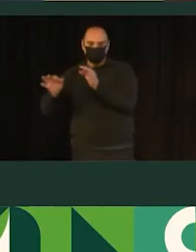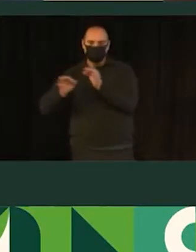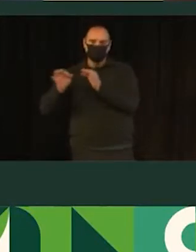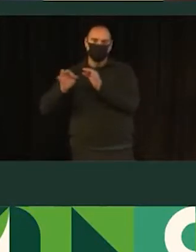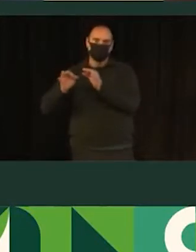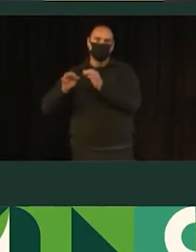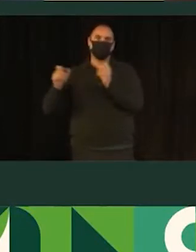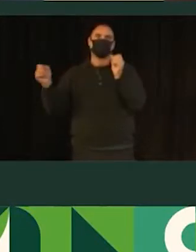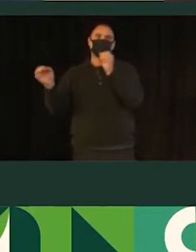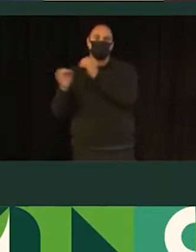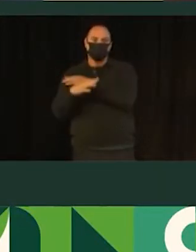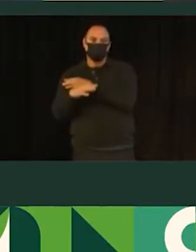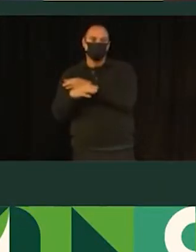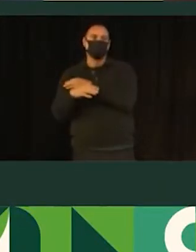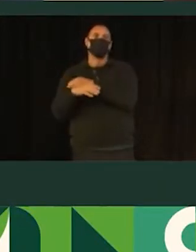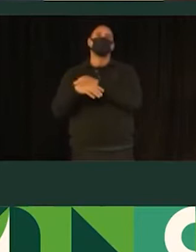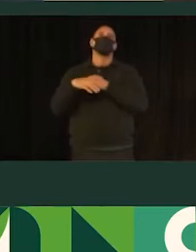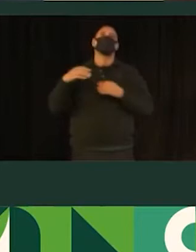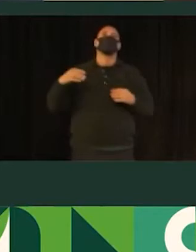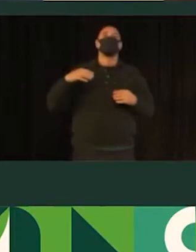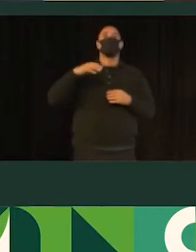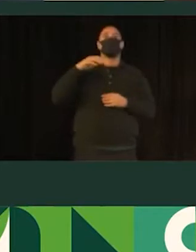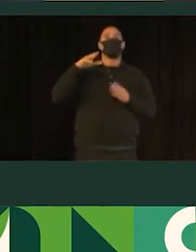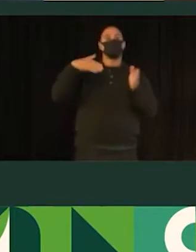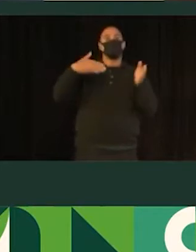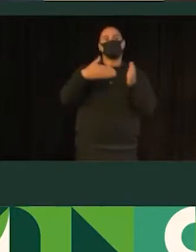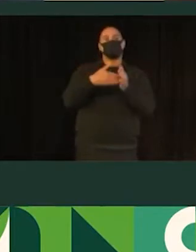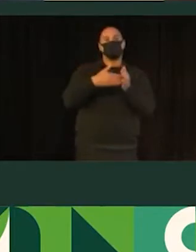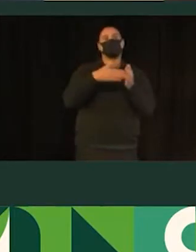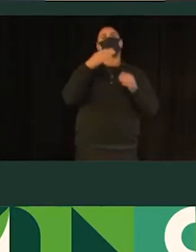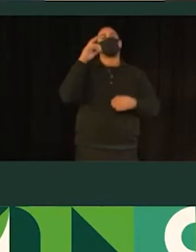prazo de abril de 2022, que é o prazo do Ministério de Desenvolvimento Regional.